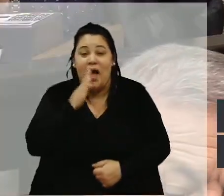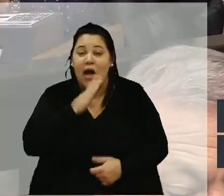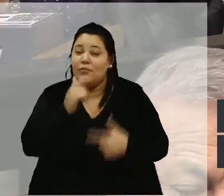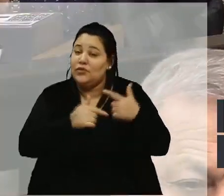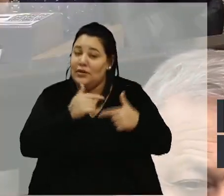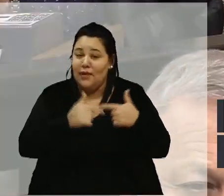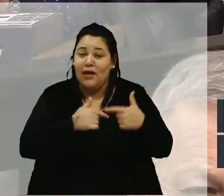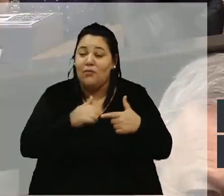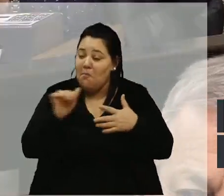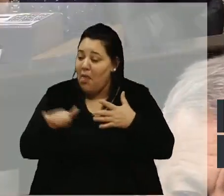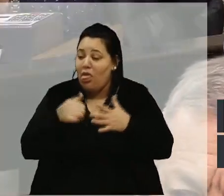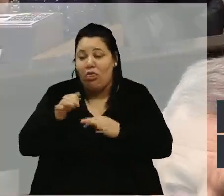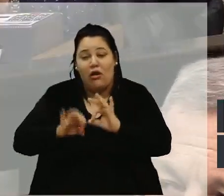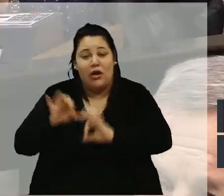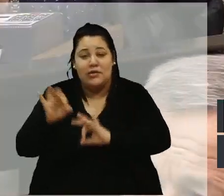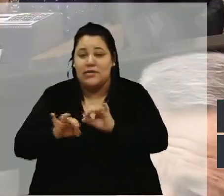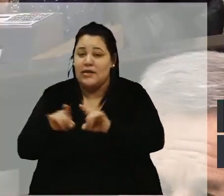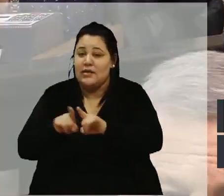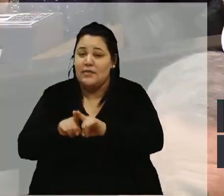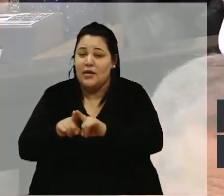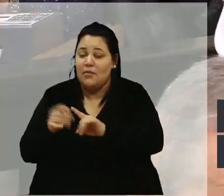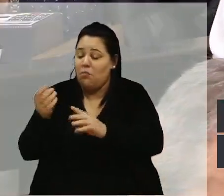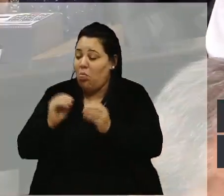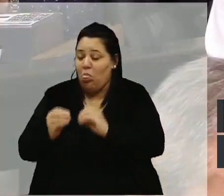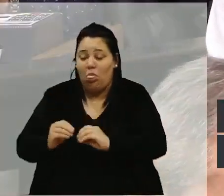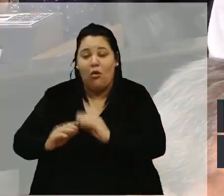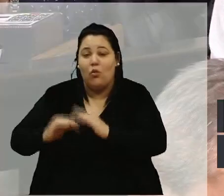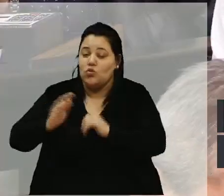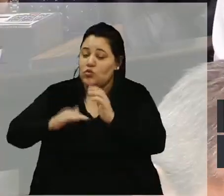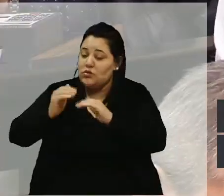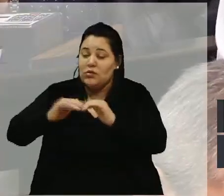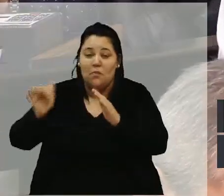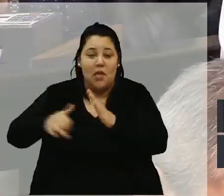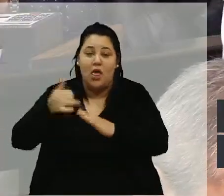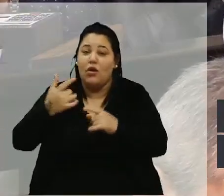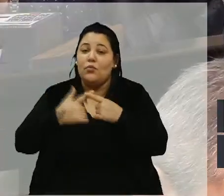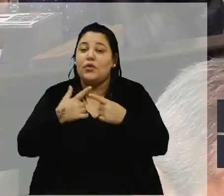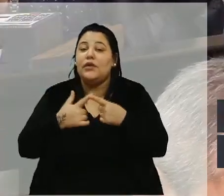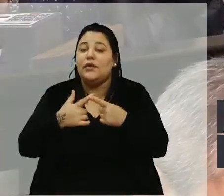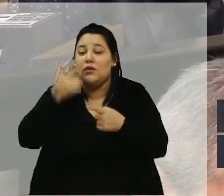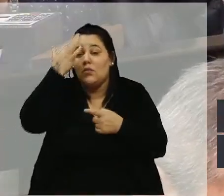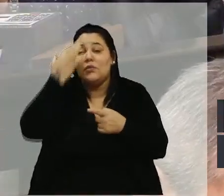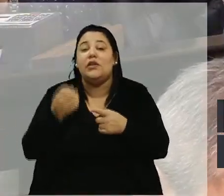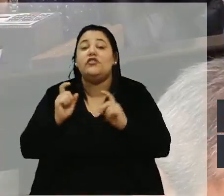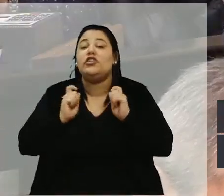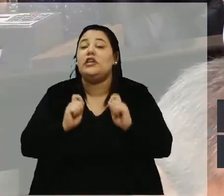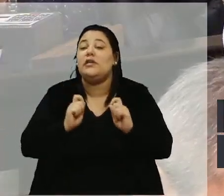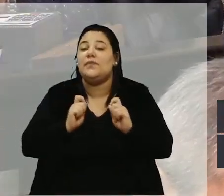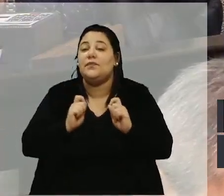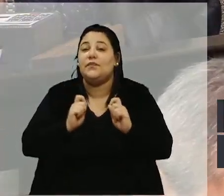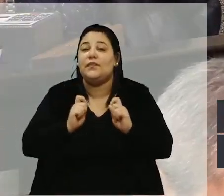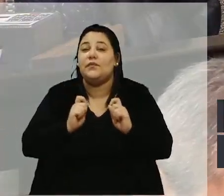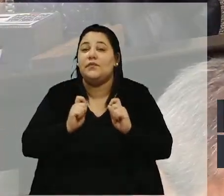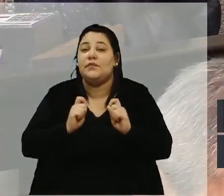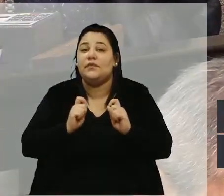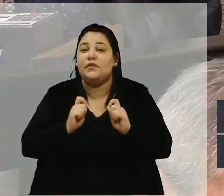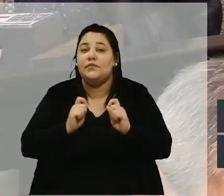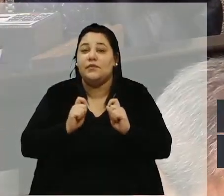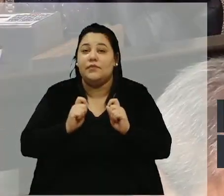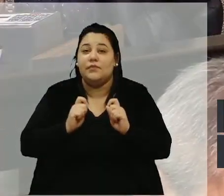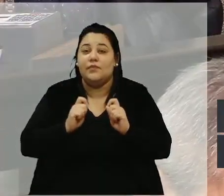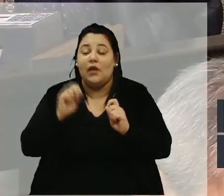bem organizada, mais bem elaborada, por entender que as dificuldades